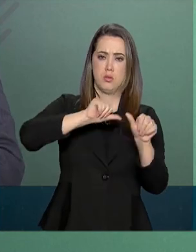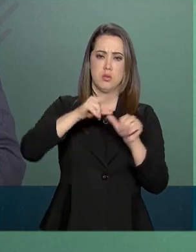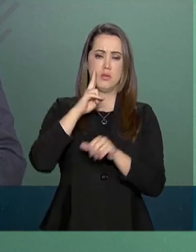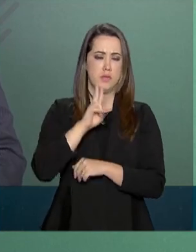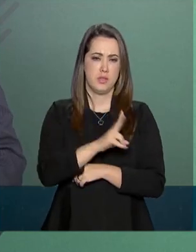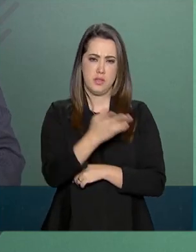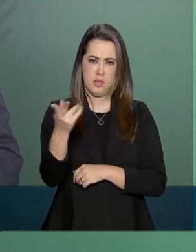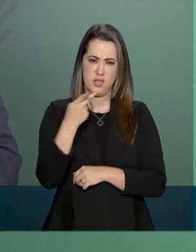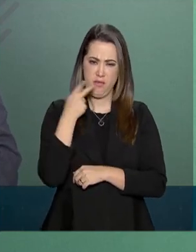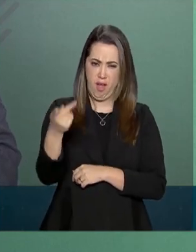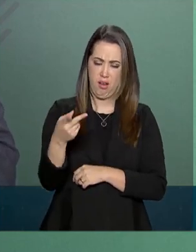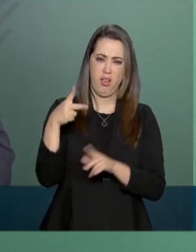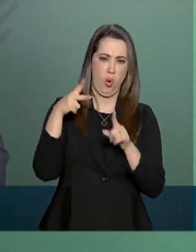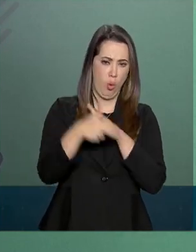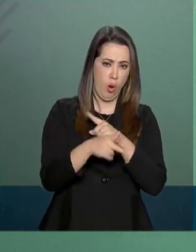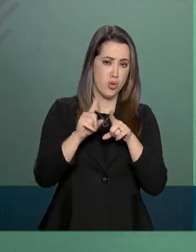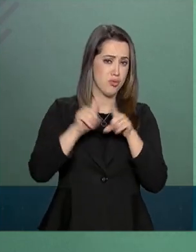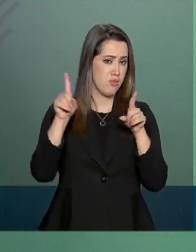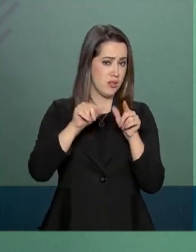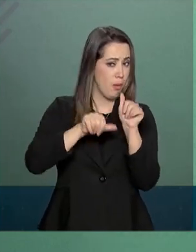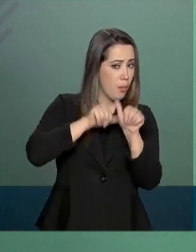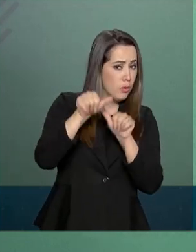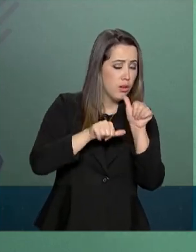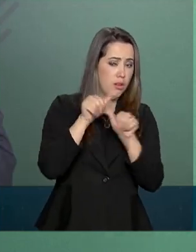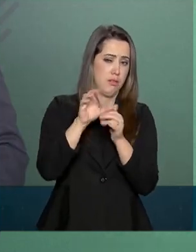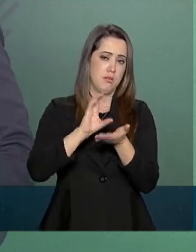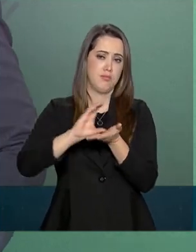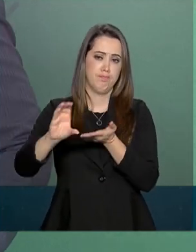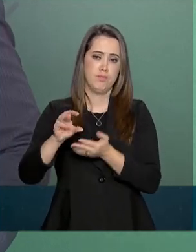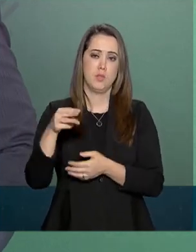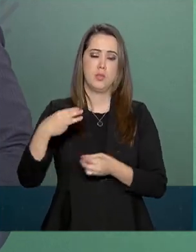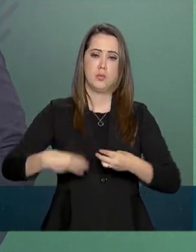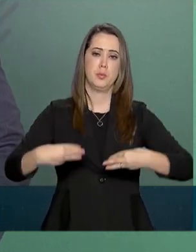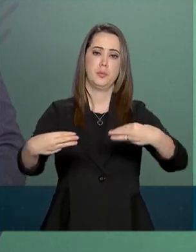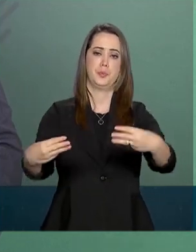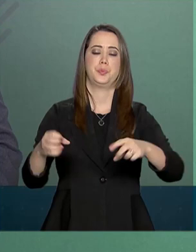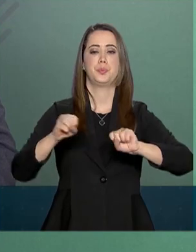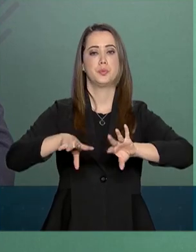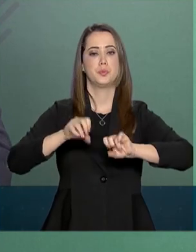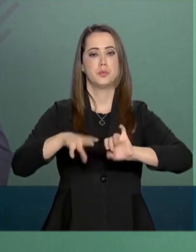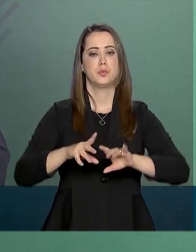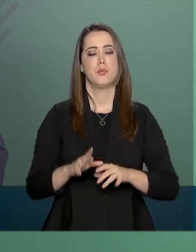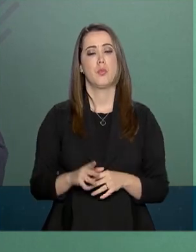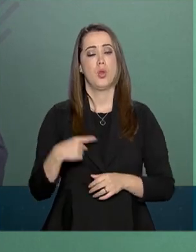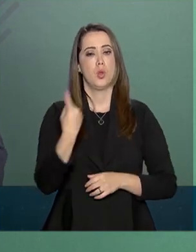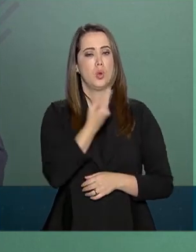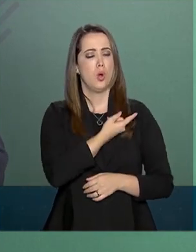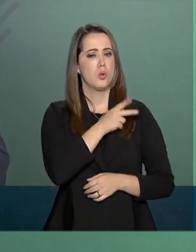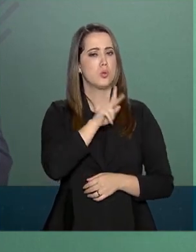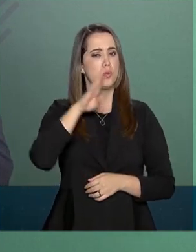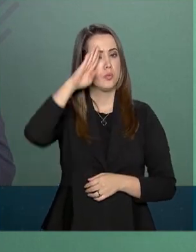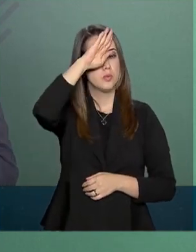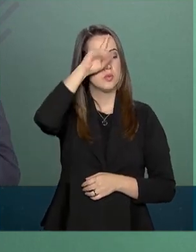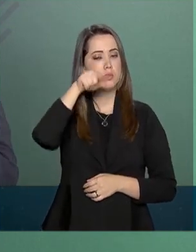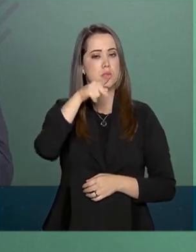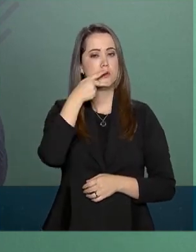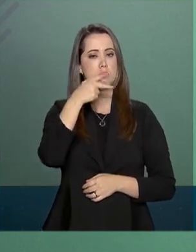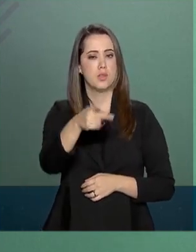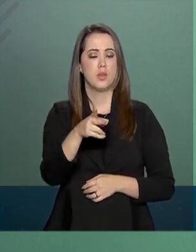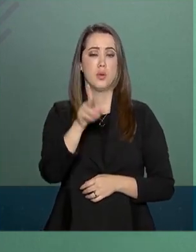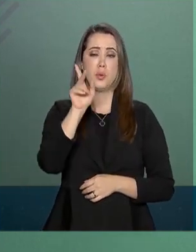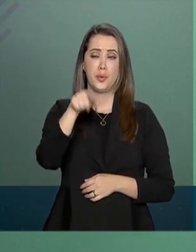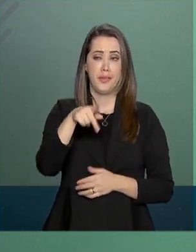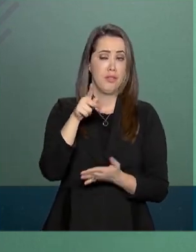vocês estão chamando de cortes dos 30% do Ministério da Educação. Há pouco, o nosso presidente comentou que, na